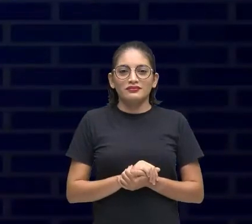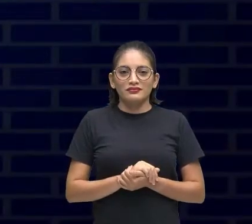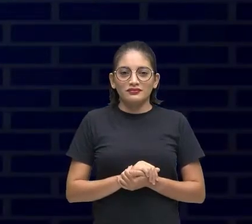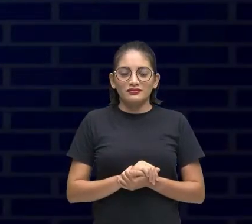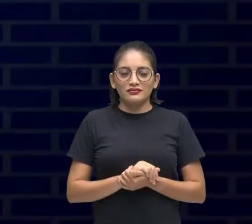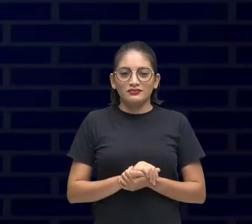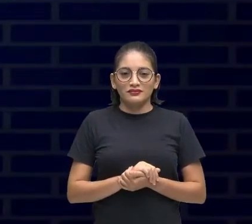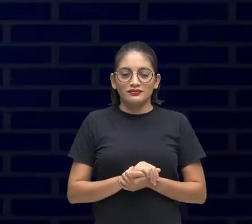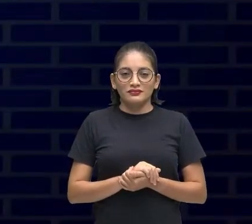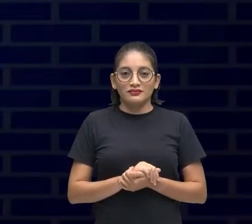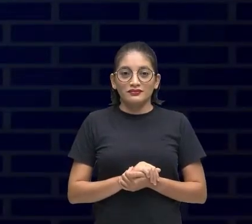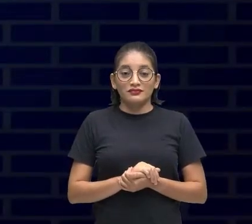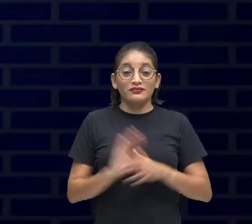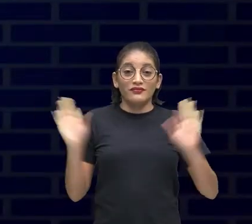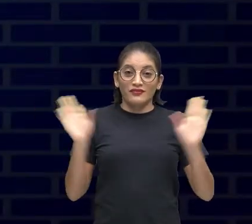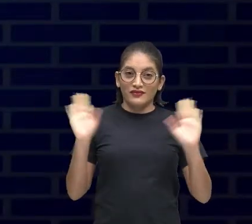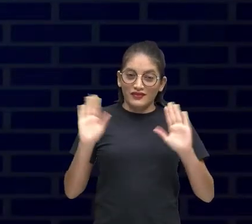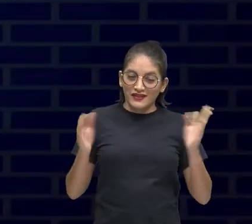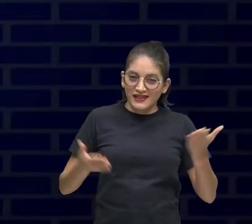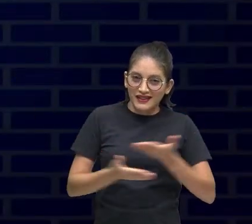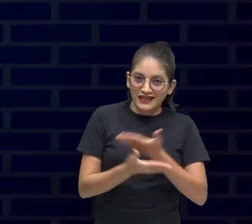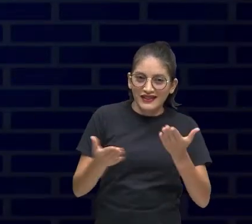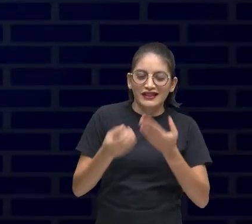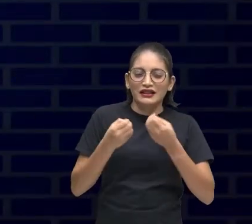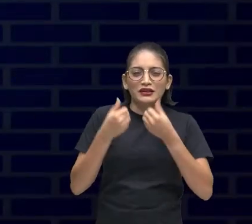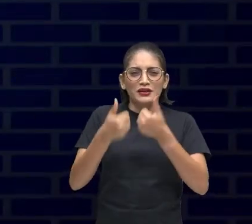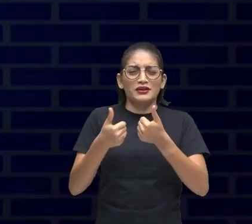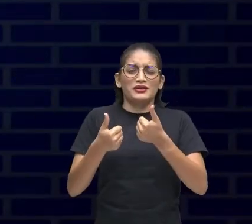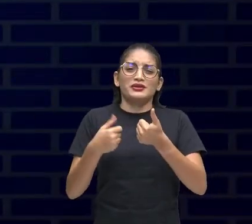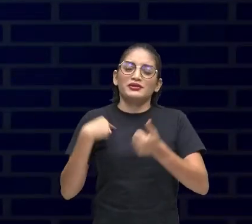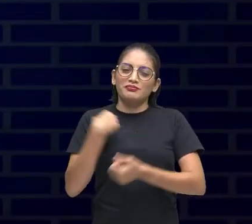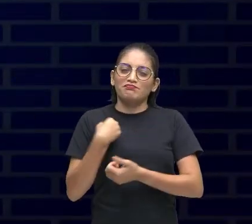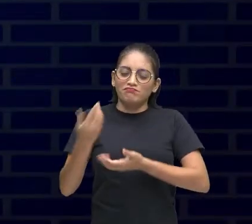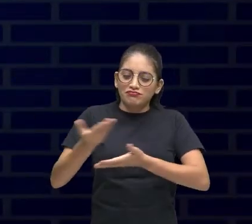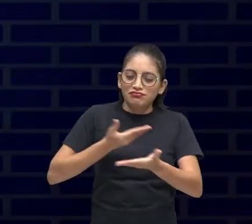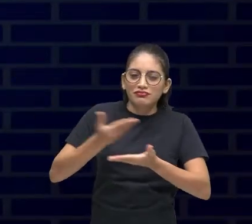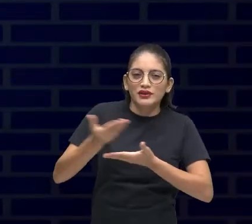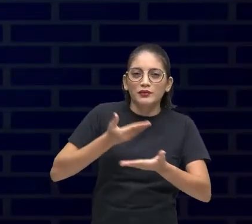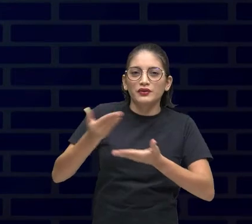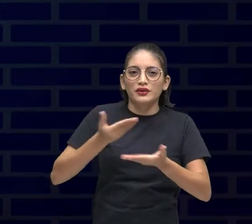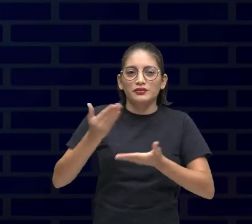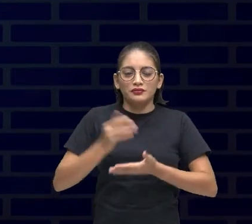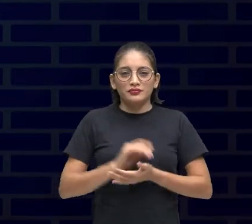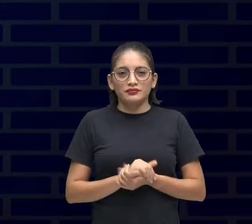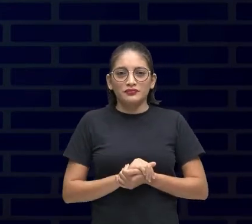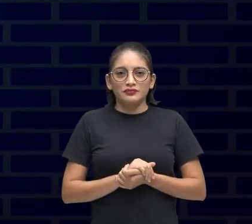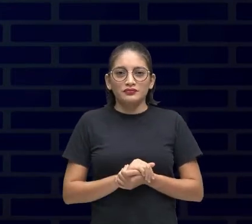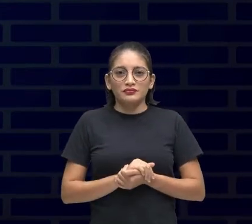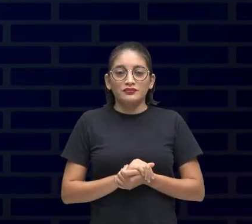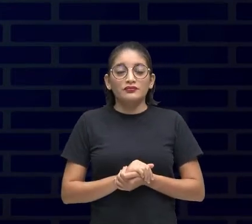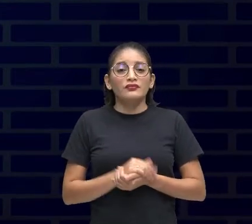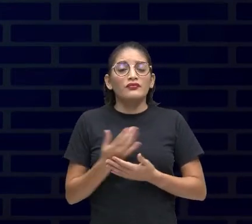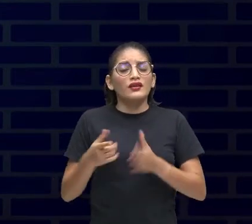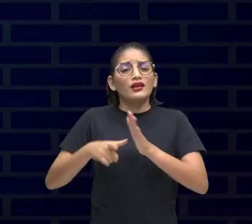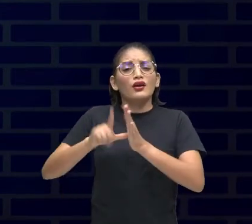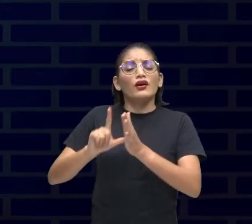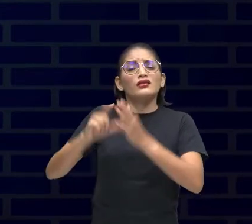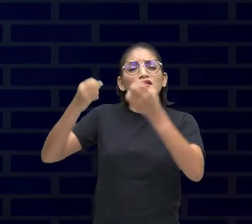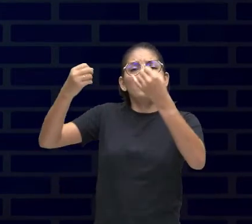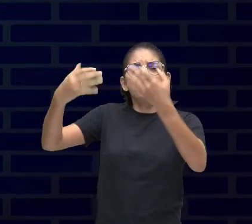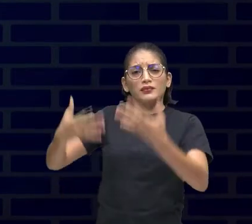A educação é para mim Muito mais do que simplesmente compartilhar saberes É Antes de tudo